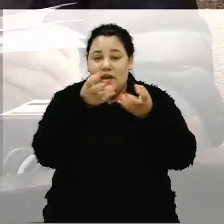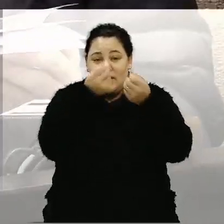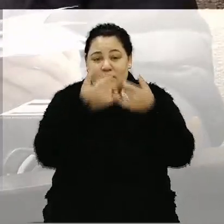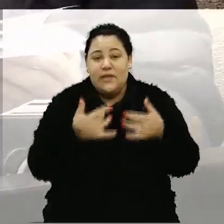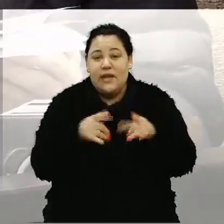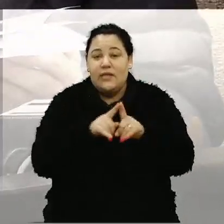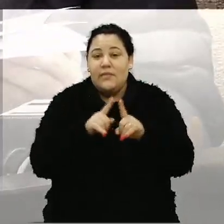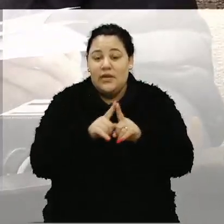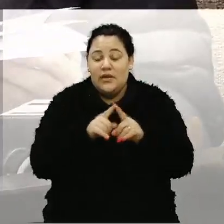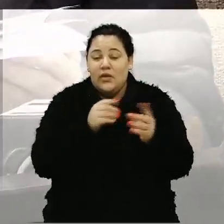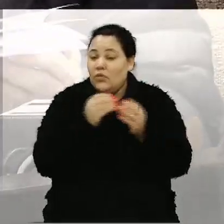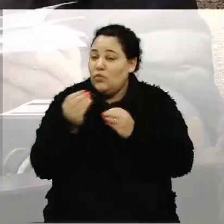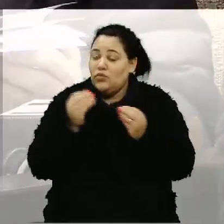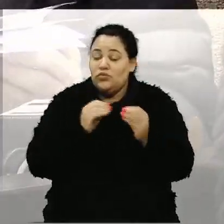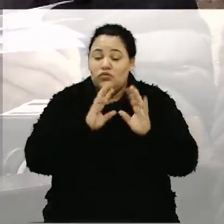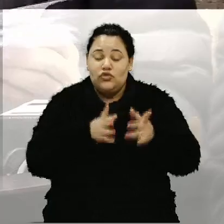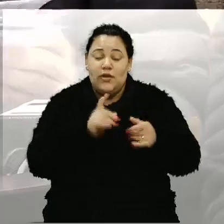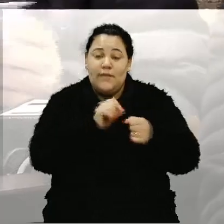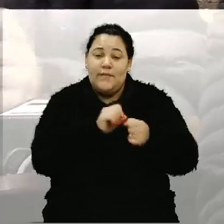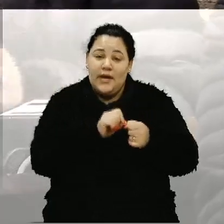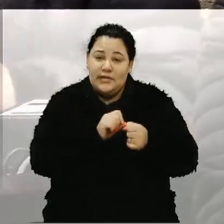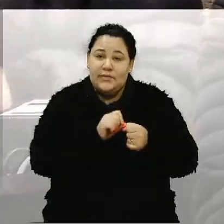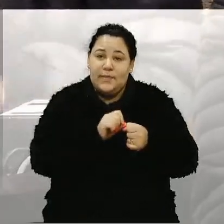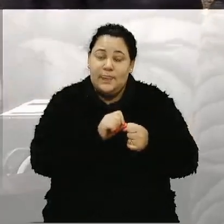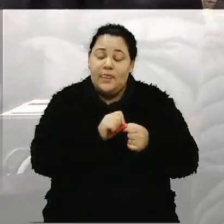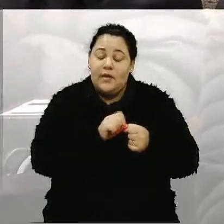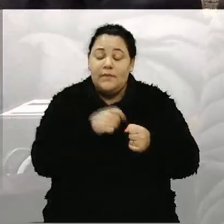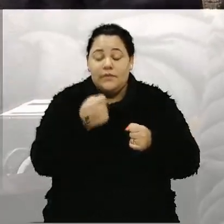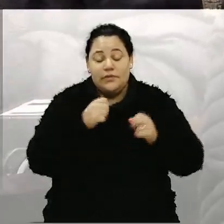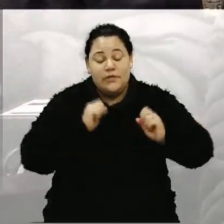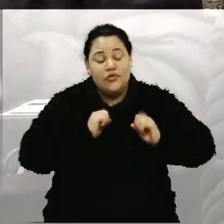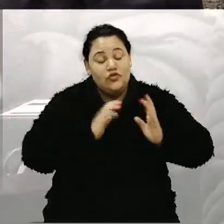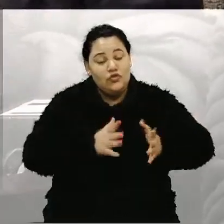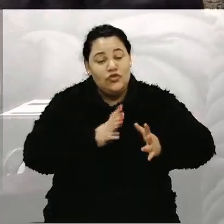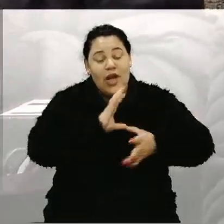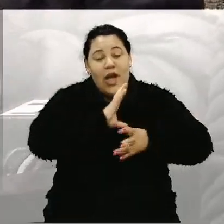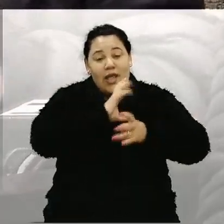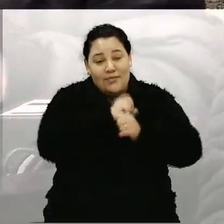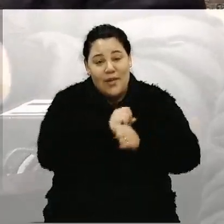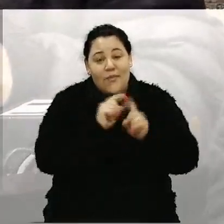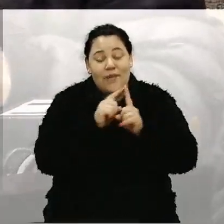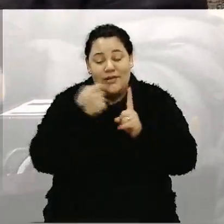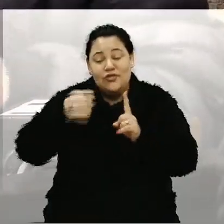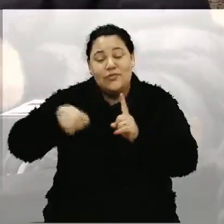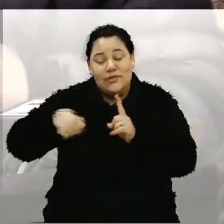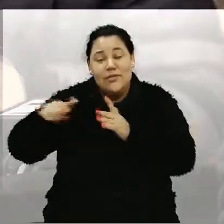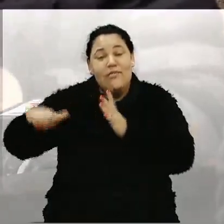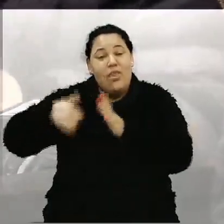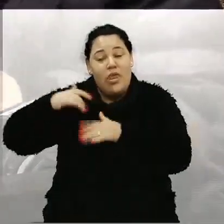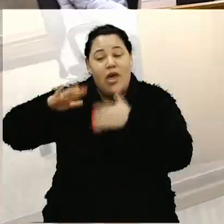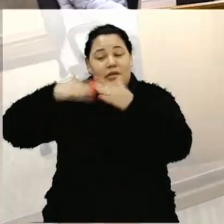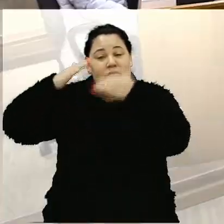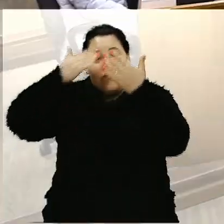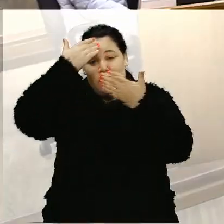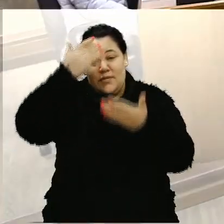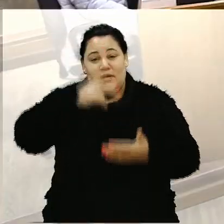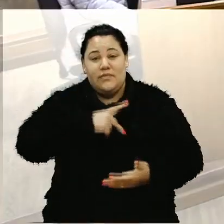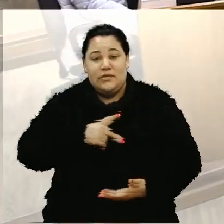que muito tem sido feito por esta causa animal, mas precisamos cada vez mais avançar. Obrigado, senhora presidente.